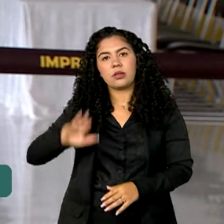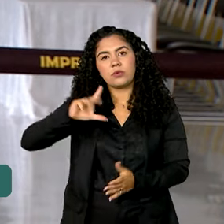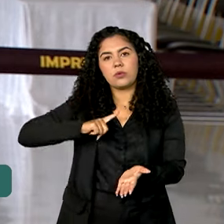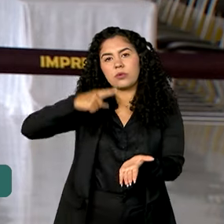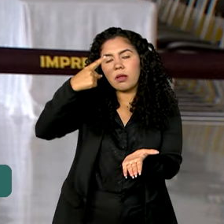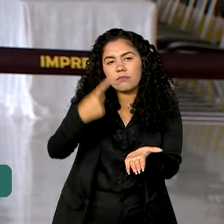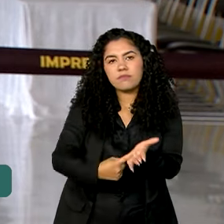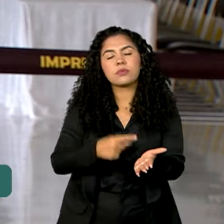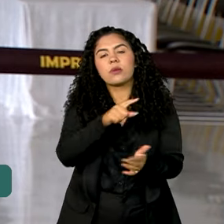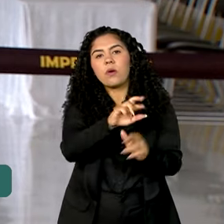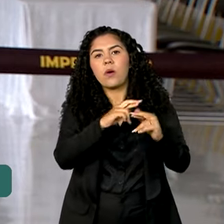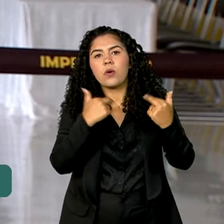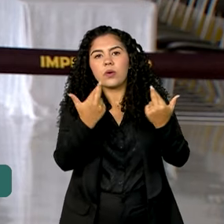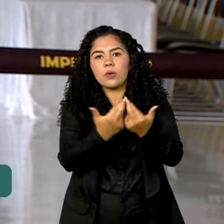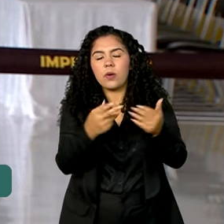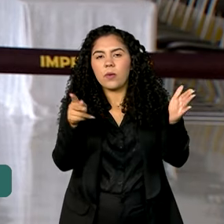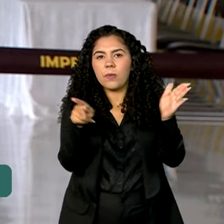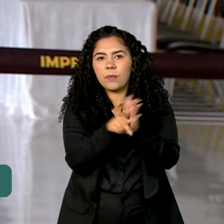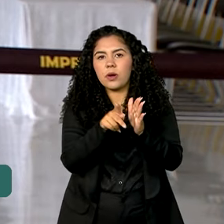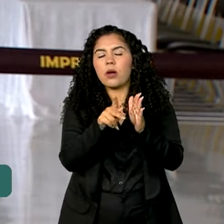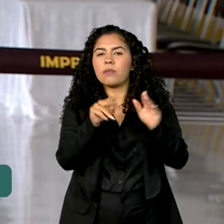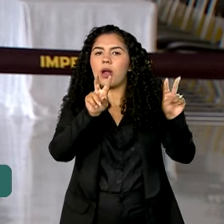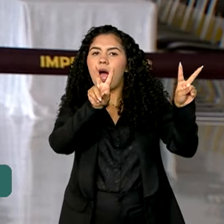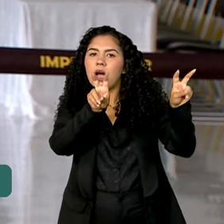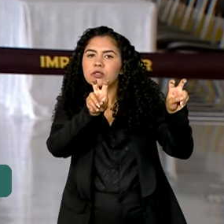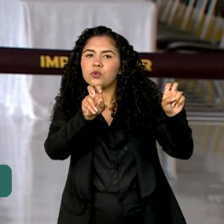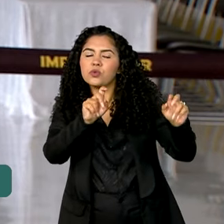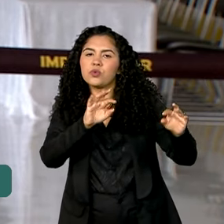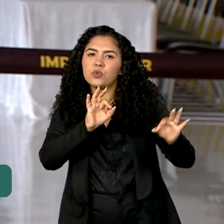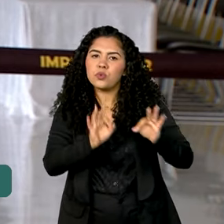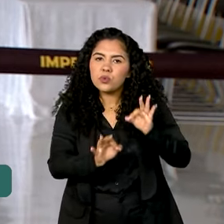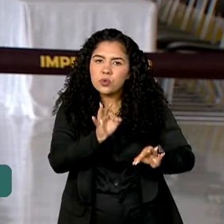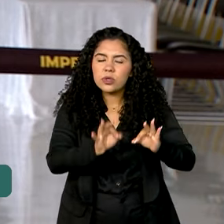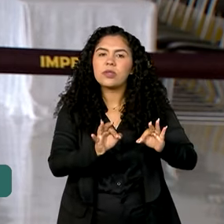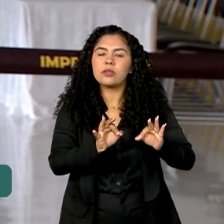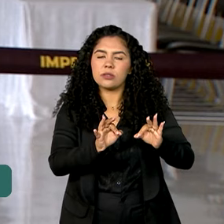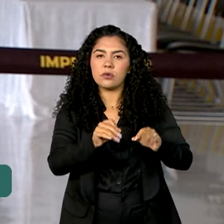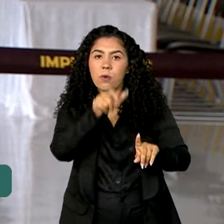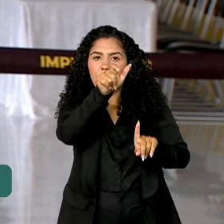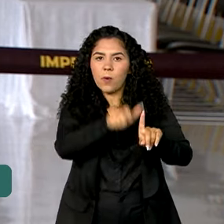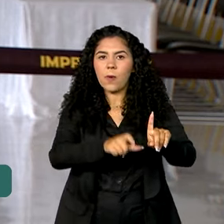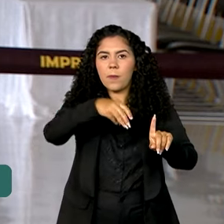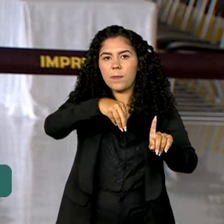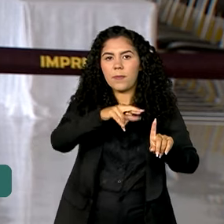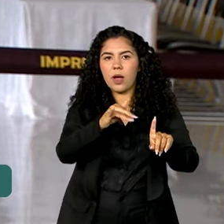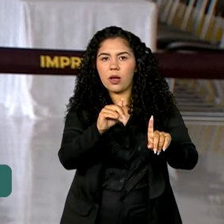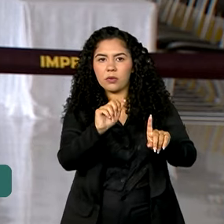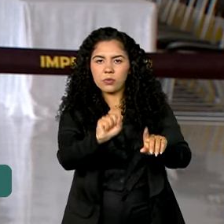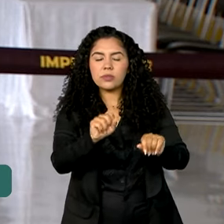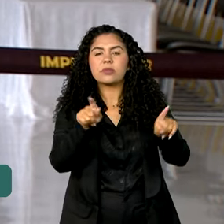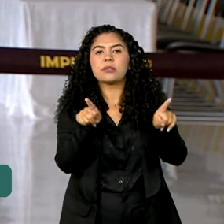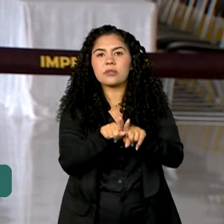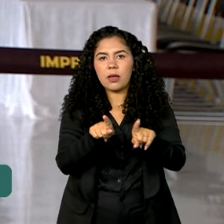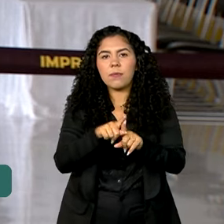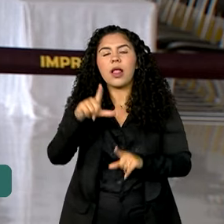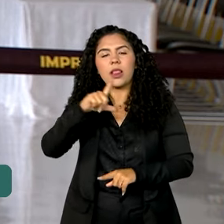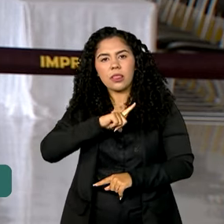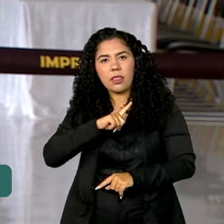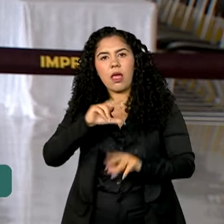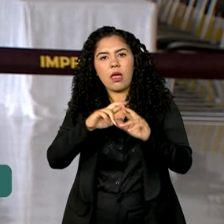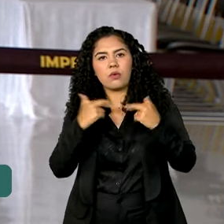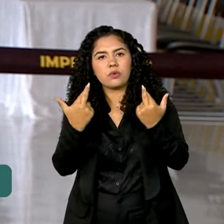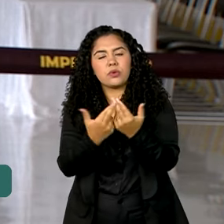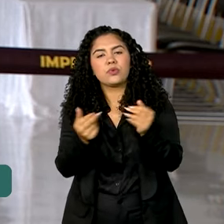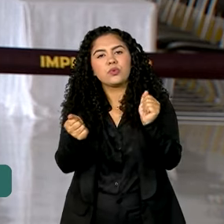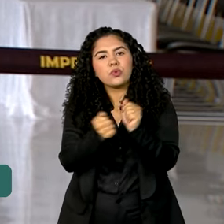da Casa Civil, Marcos Rogério de Souza, e, em seguida, tem uma reunião com o ministro da Casa Civil, Rui Costa